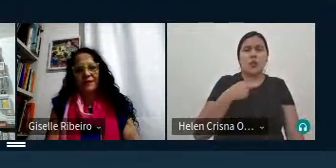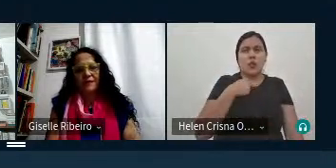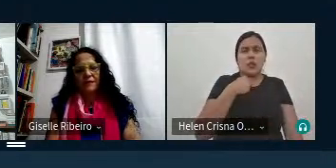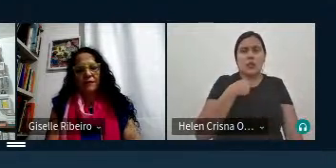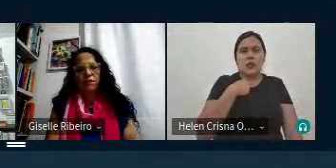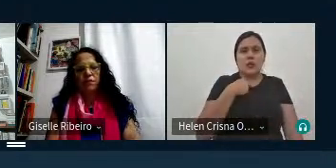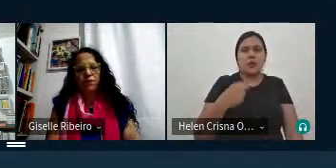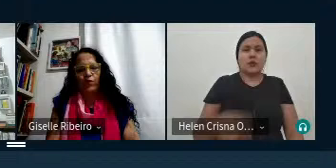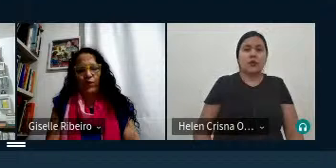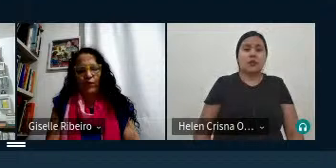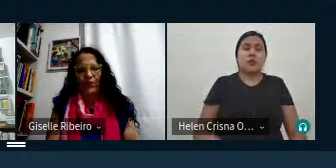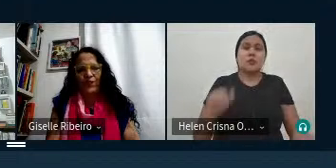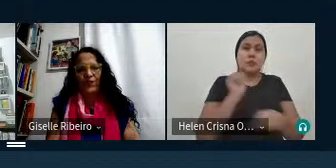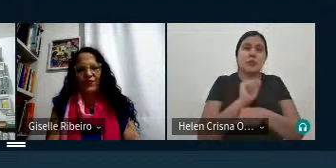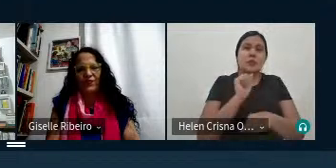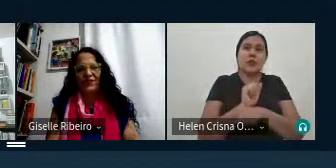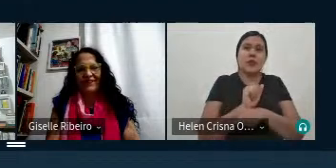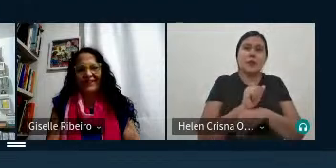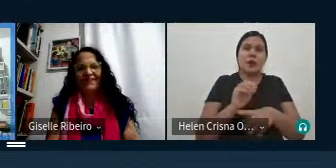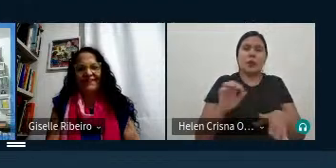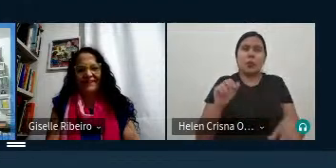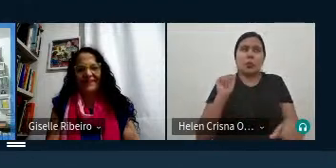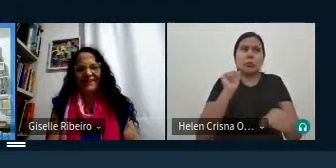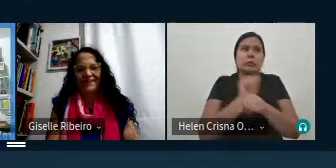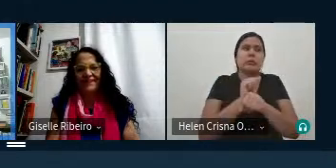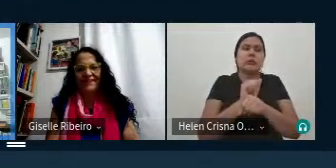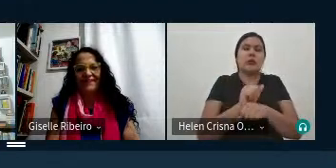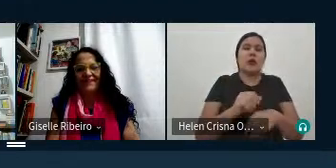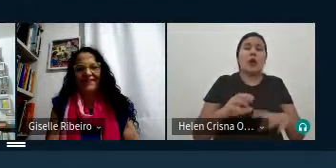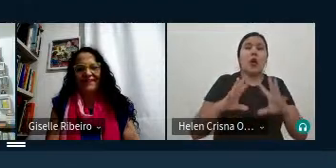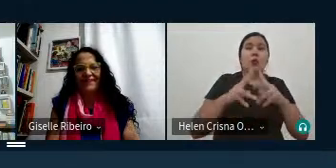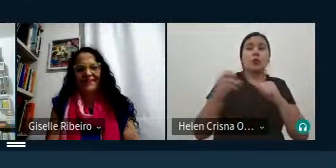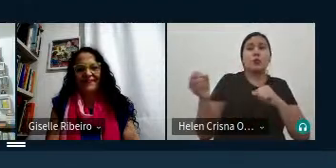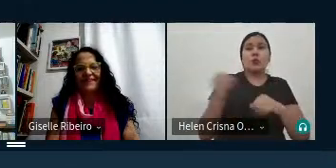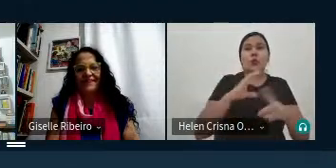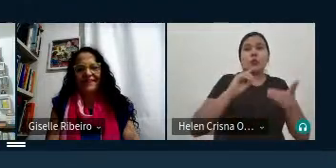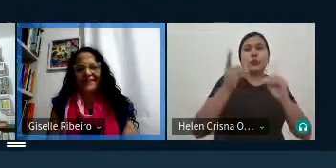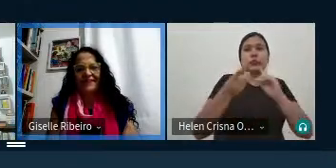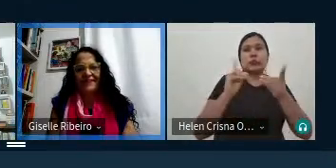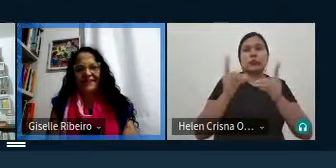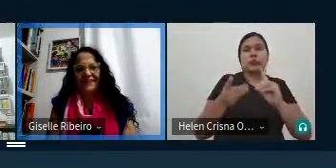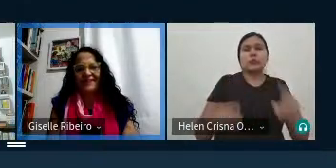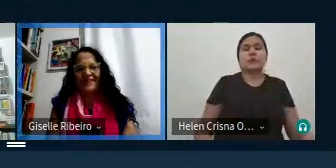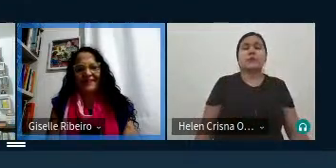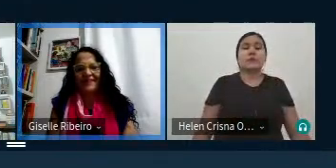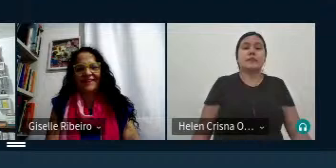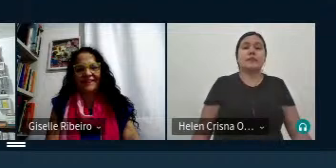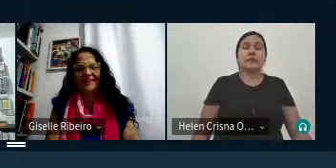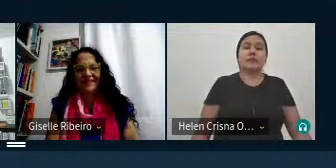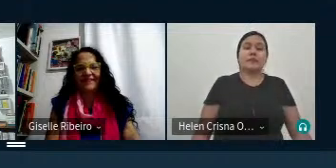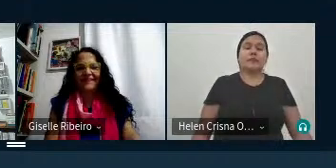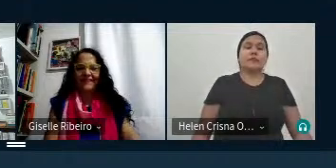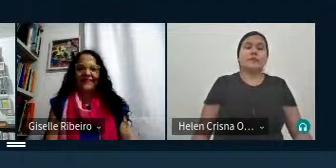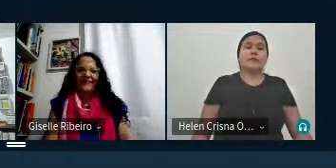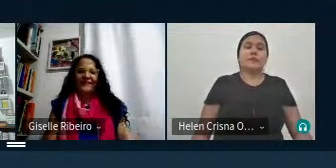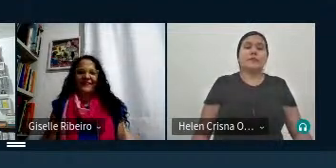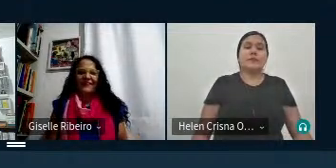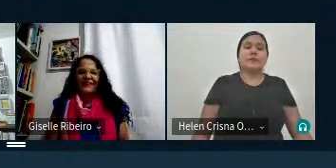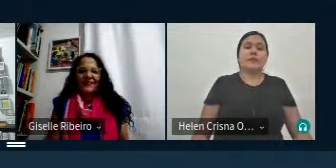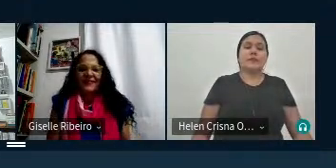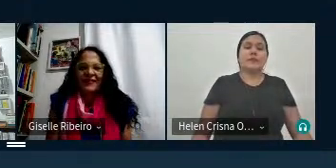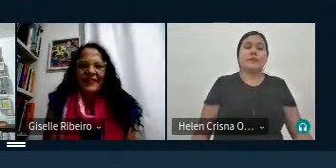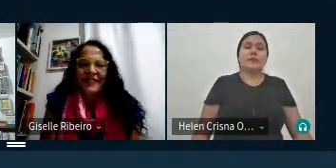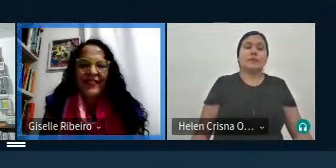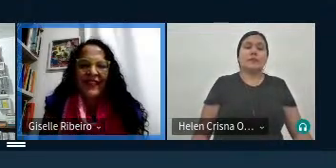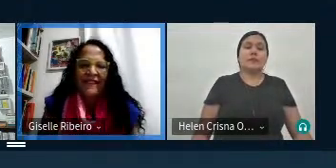ser a gente não pode esperar nada estanque né então é tudo muito dinâmico né tudo muito dinâmico é